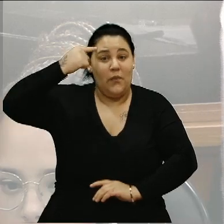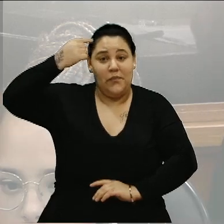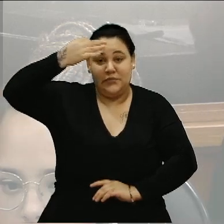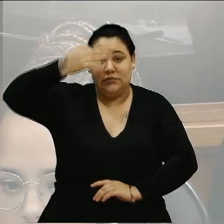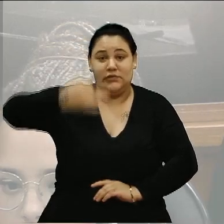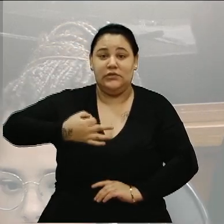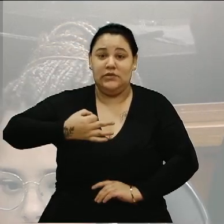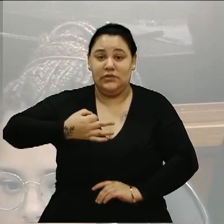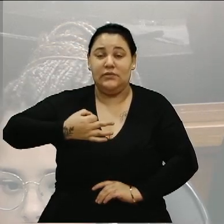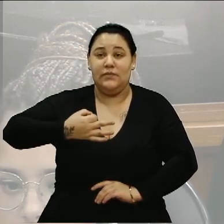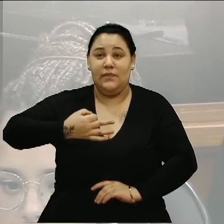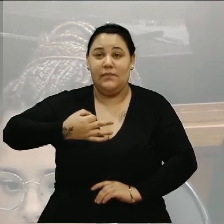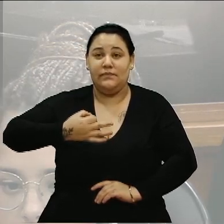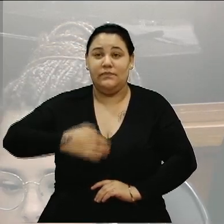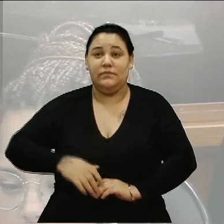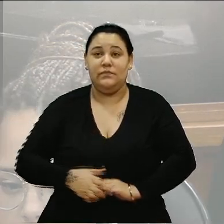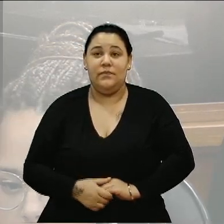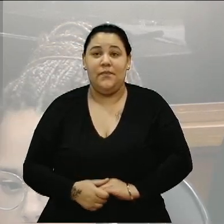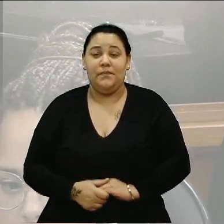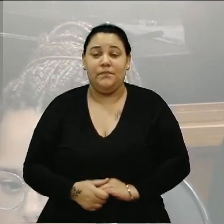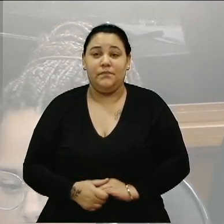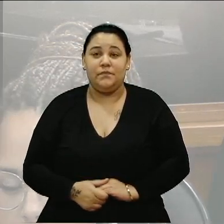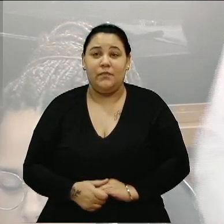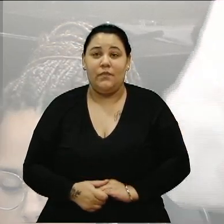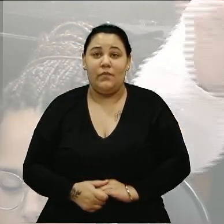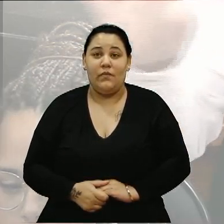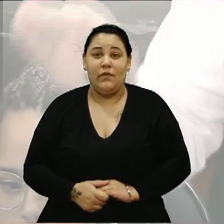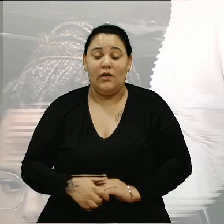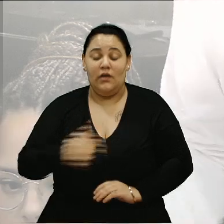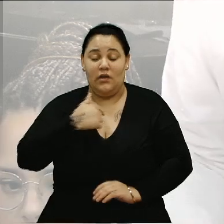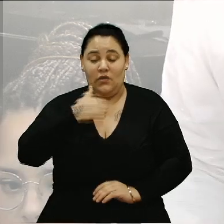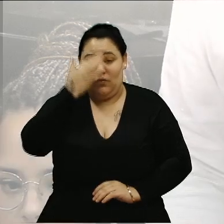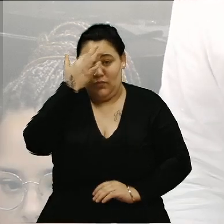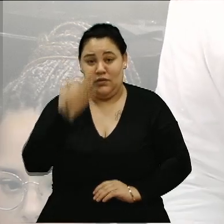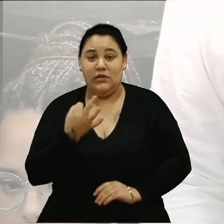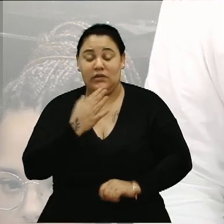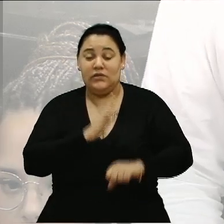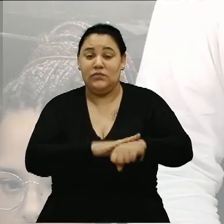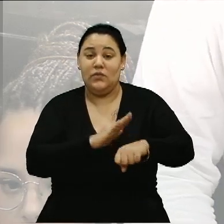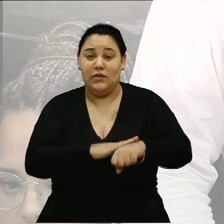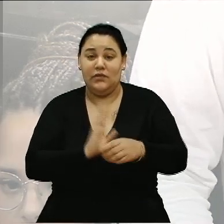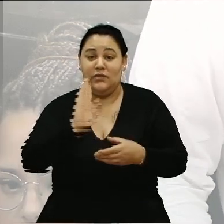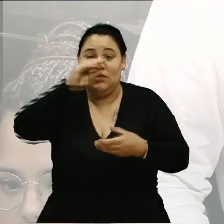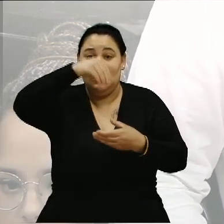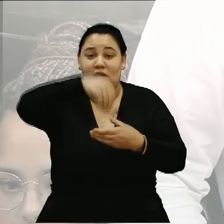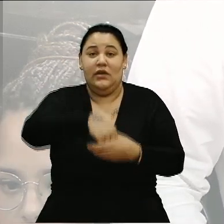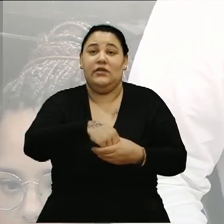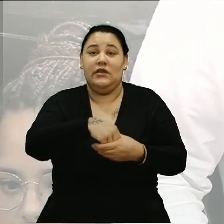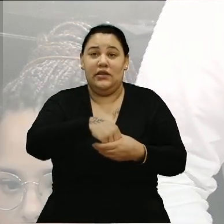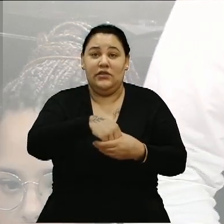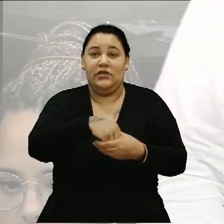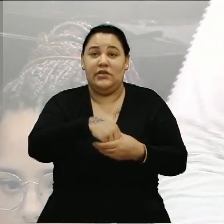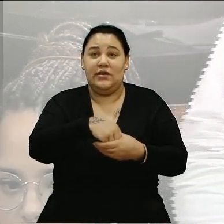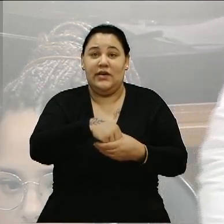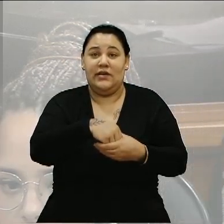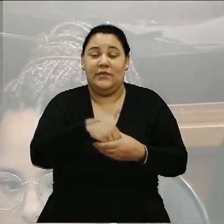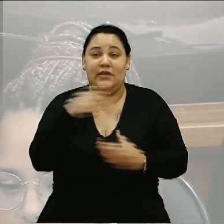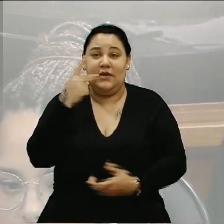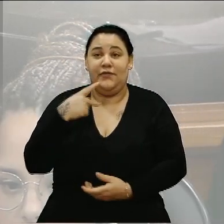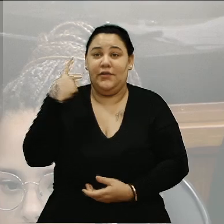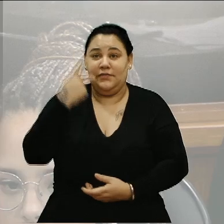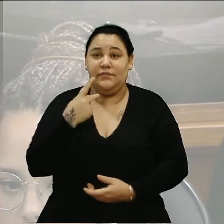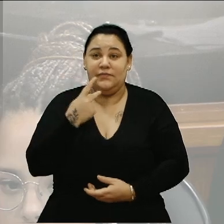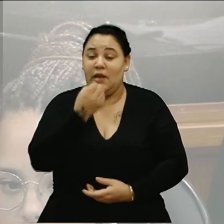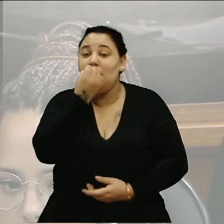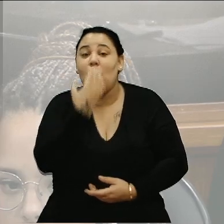julga que é certo. Eu entendo que esses momentos na política, eles fazem bem. Porque eles colocam